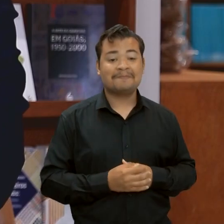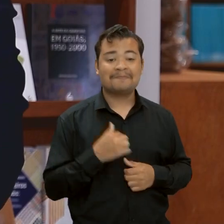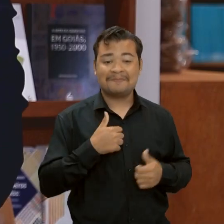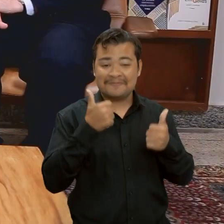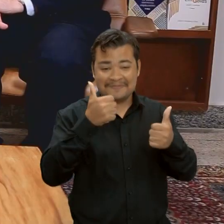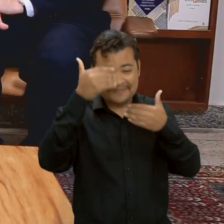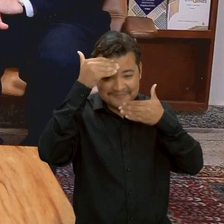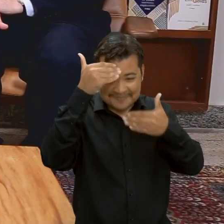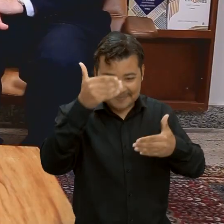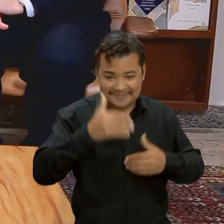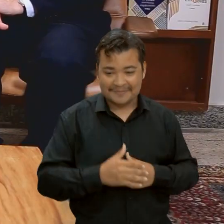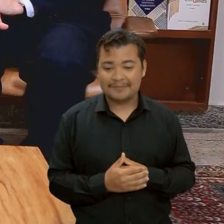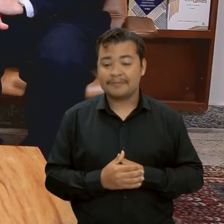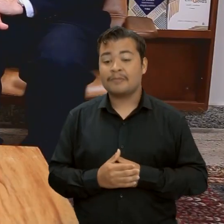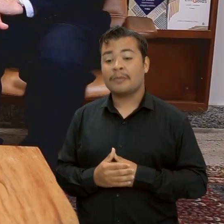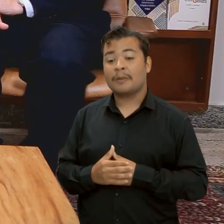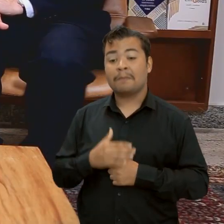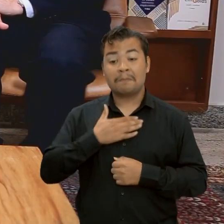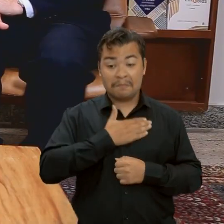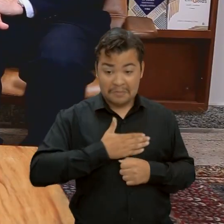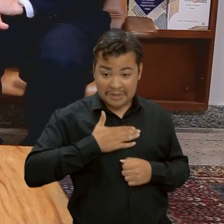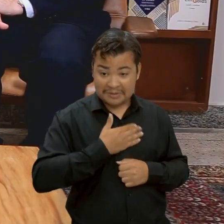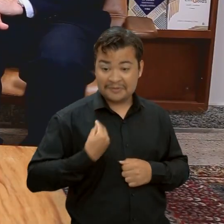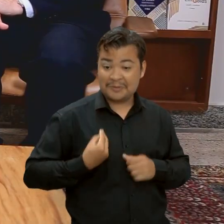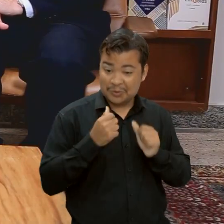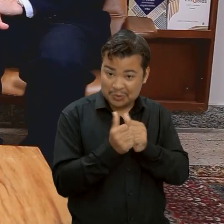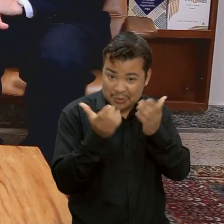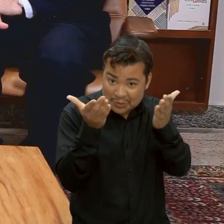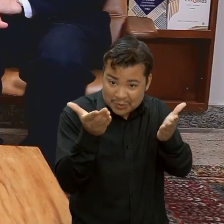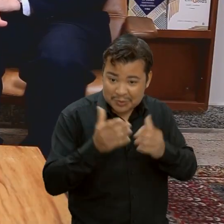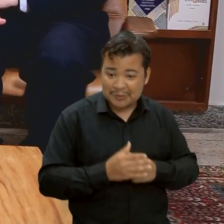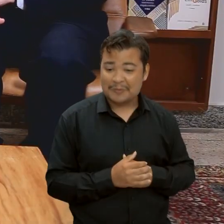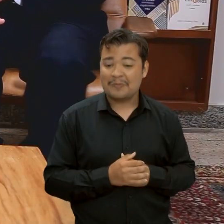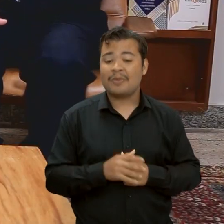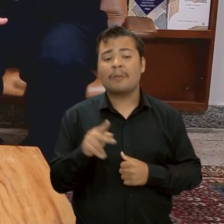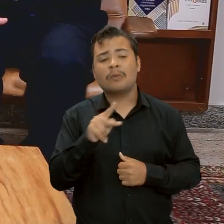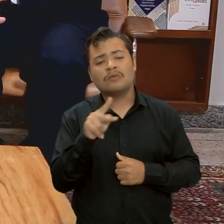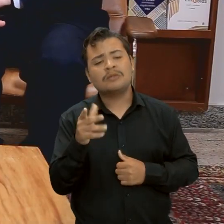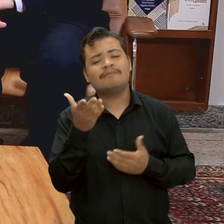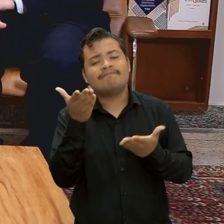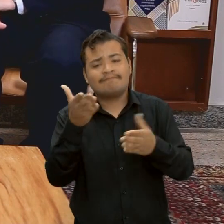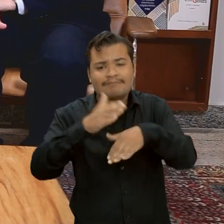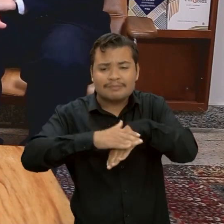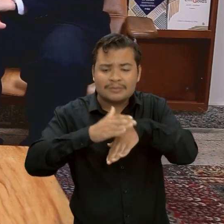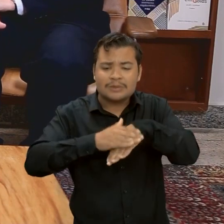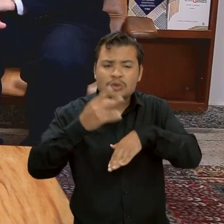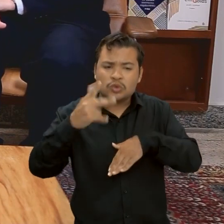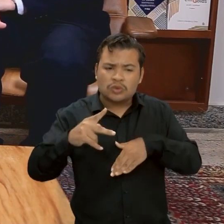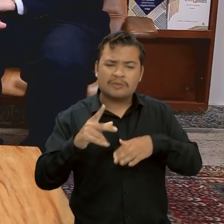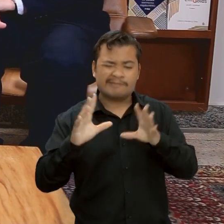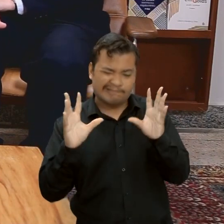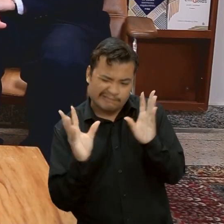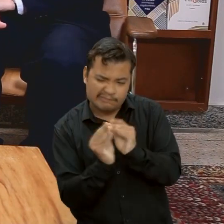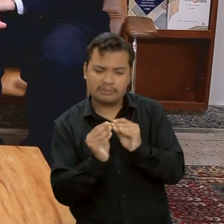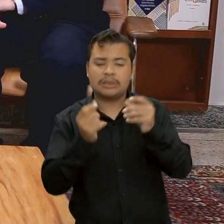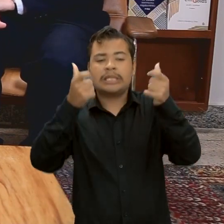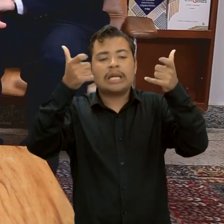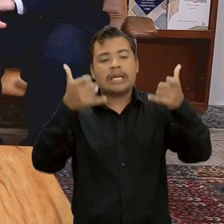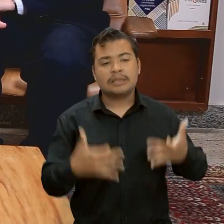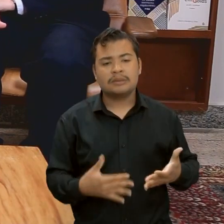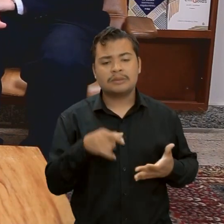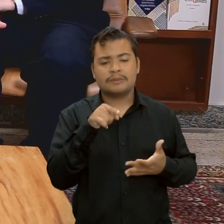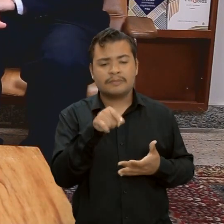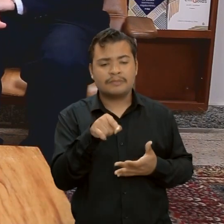obrigado. É um prazer tê-lo aqui com a gente. Professor, começa então falando pra gente, explica em rápidas palavras o que